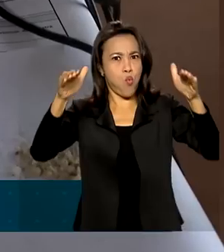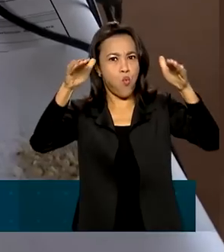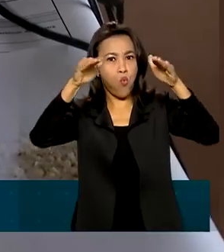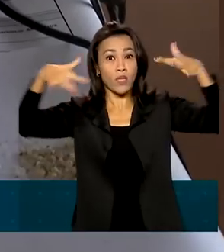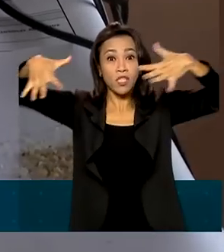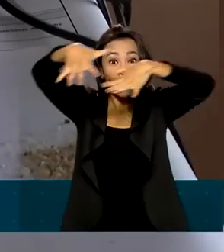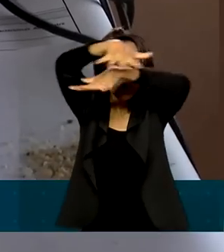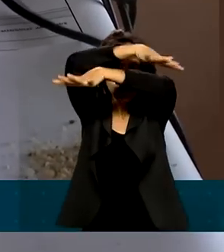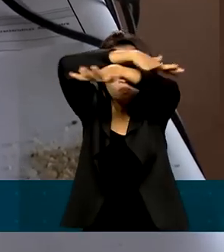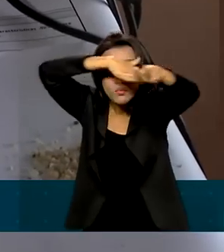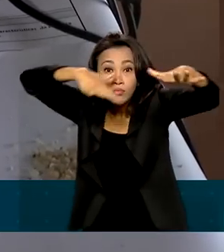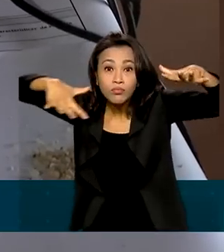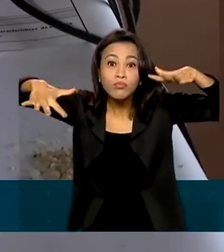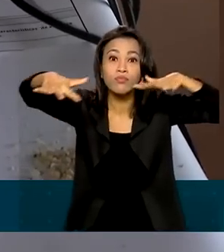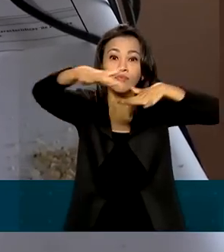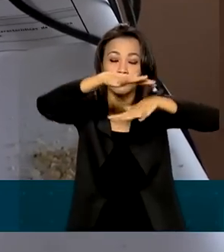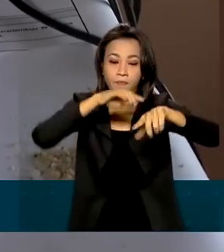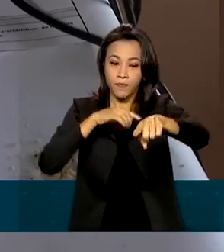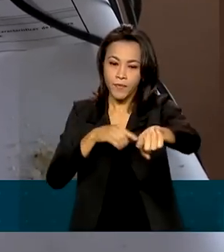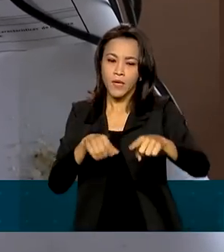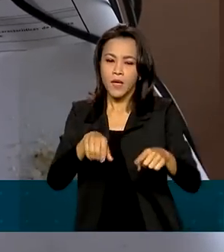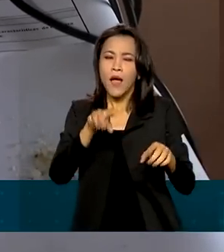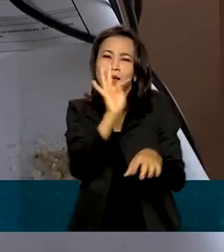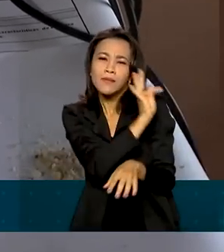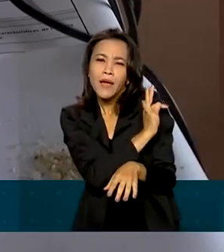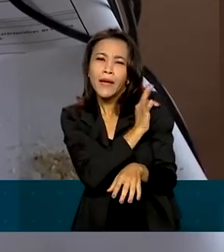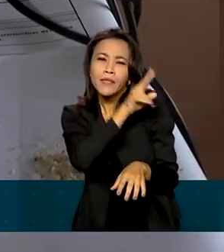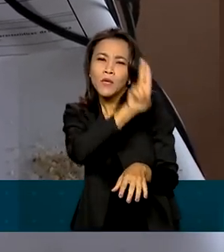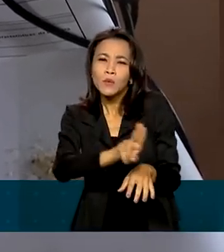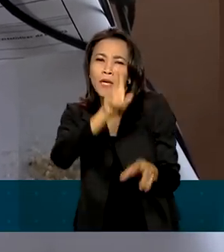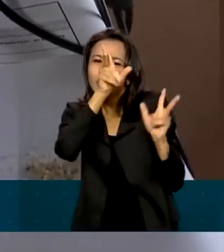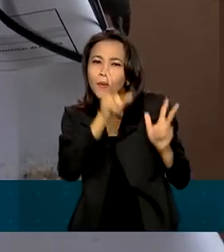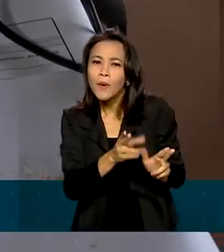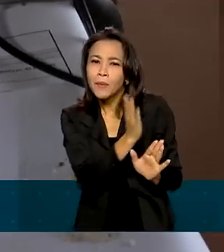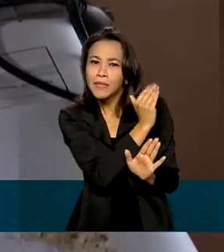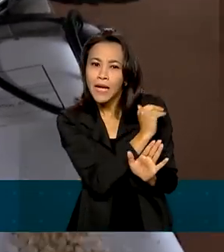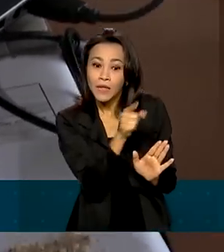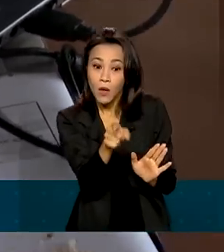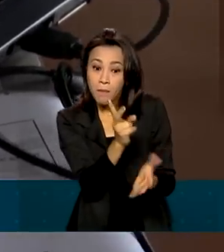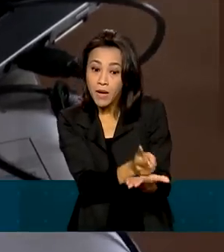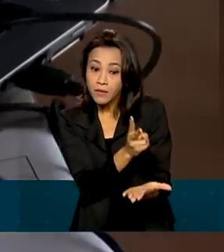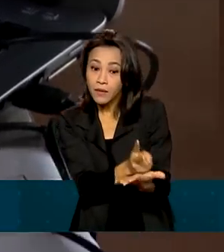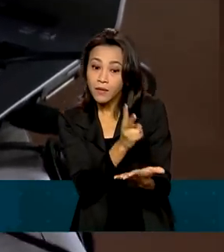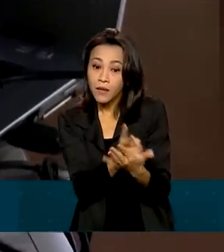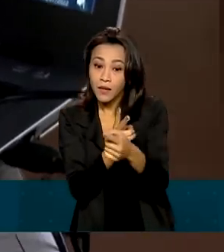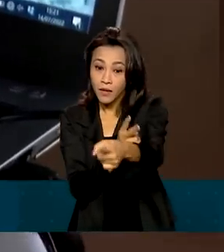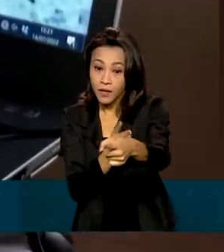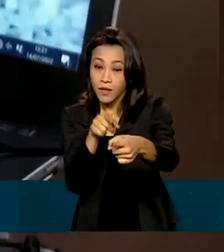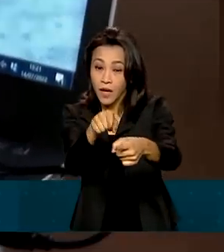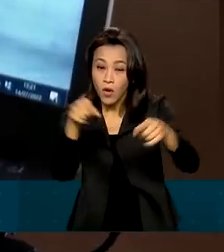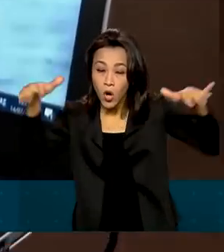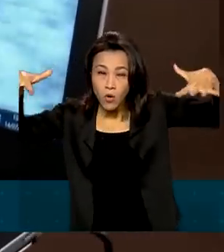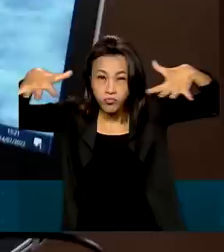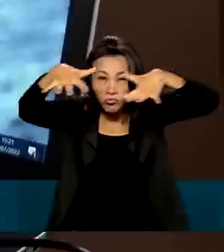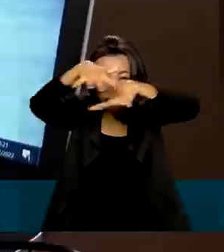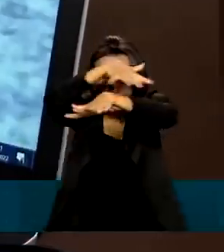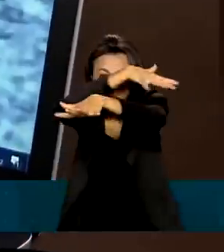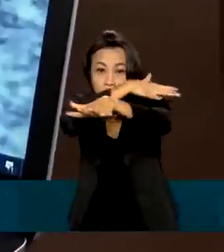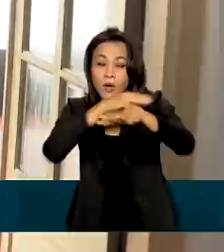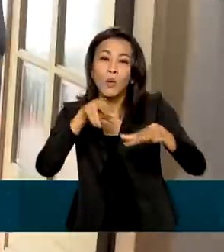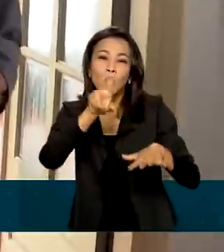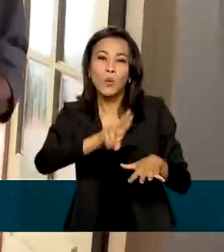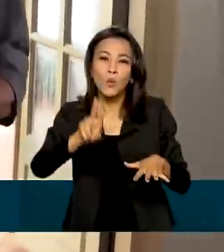nuvem. As técnicas usadas no passado impressionam e são preservadas agora. A forte neblina descarta o uso do